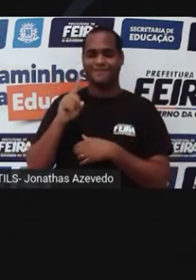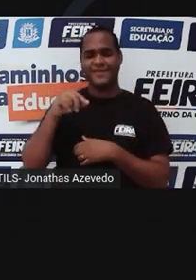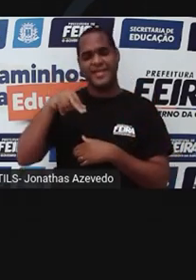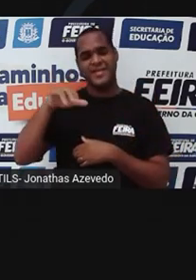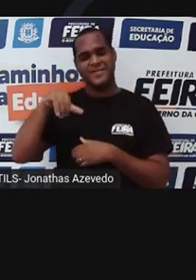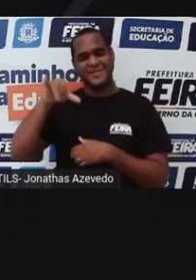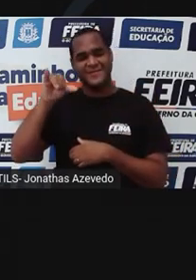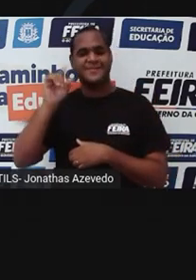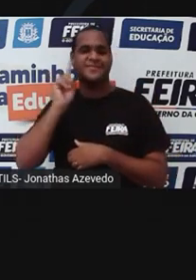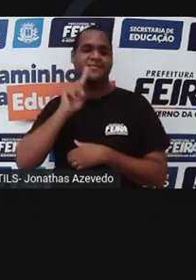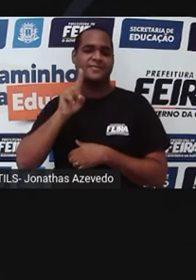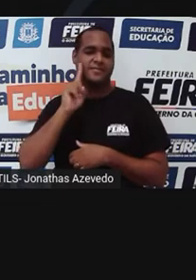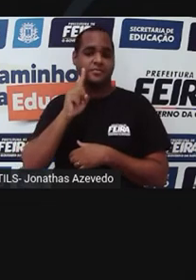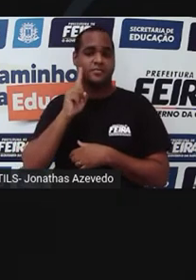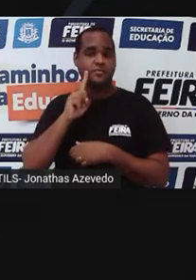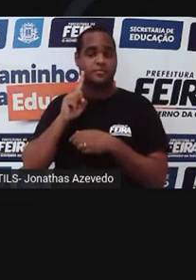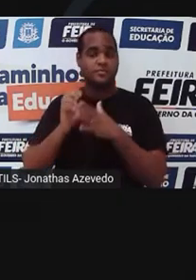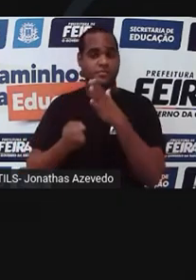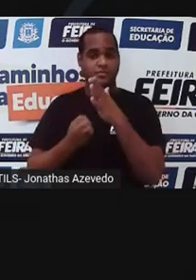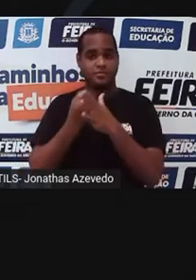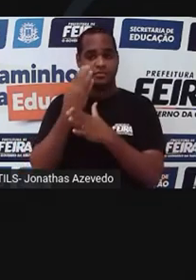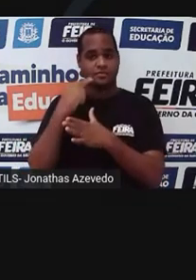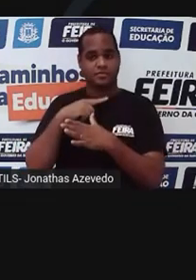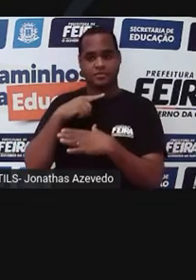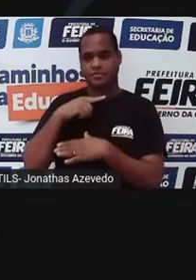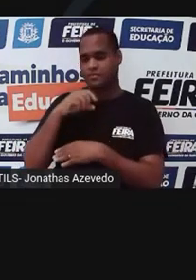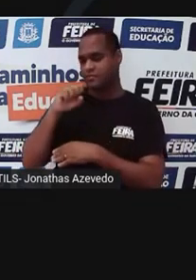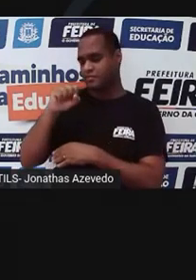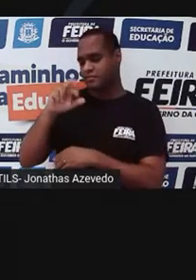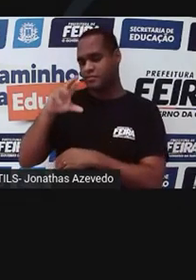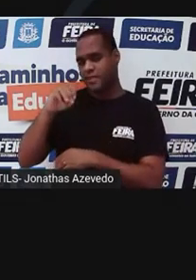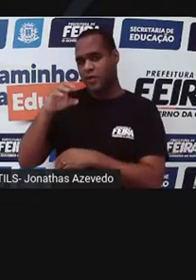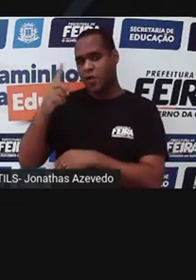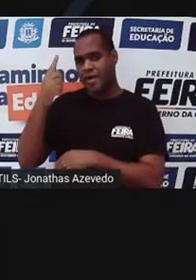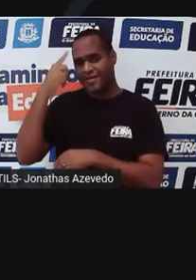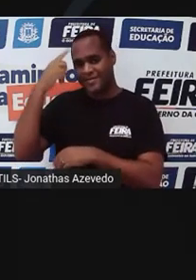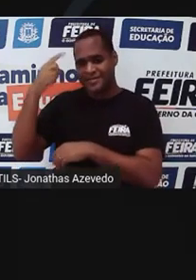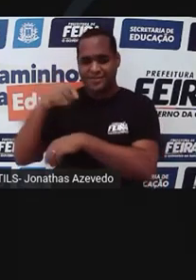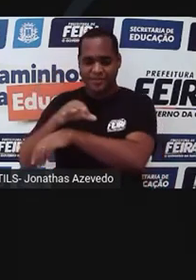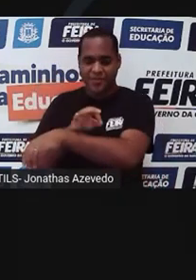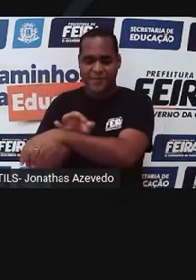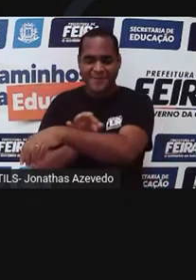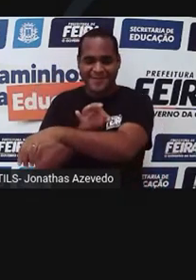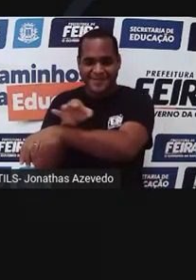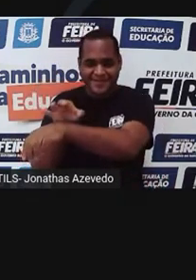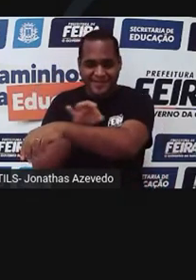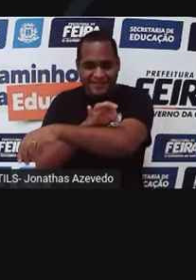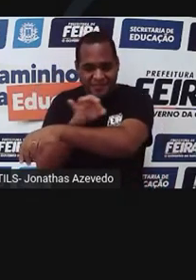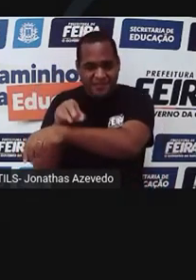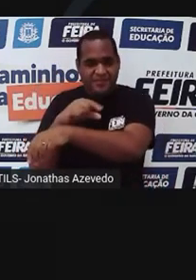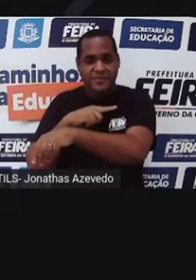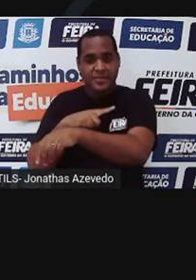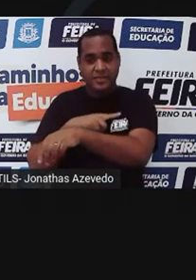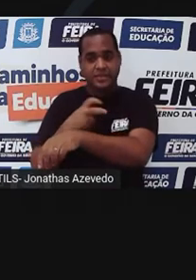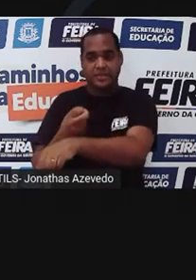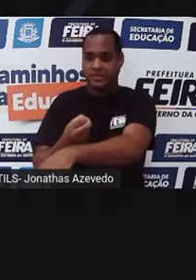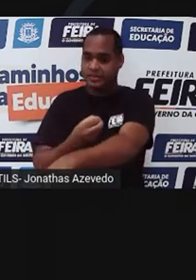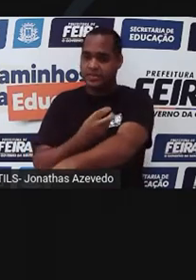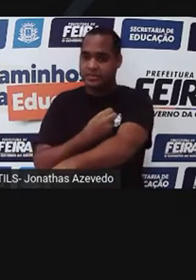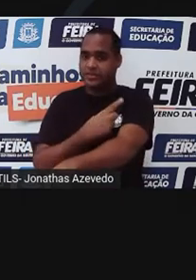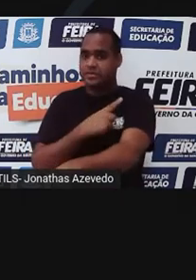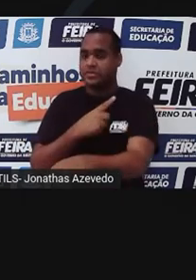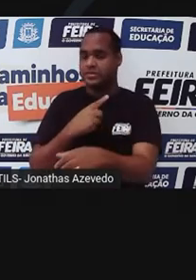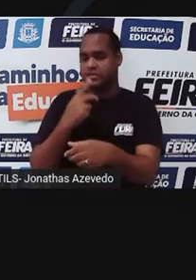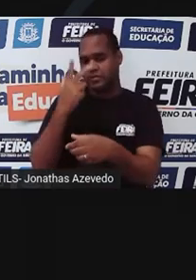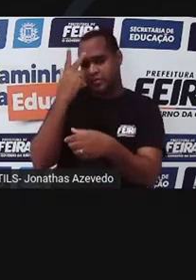mesmo tempo, apareceram casos de sarcoma de cápose, que é um tipo de tumor que dá manchas na pele, que era muito raro, que,